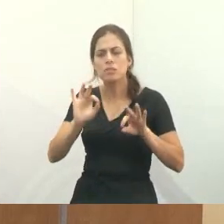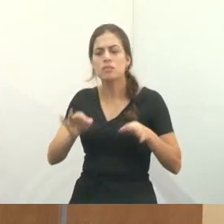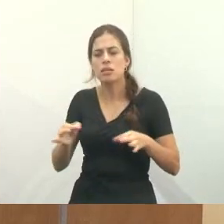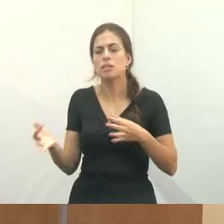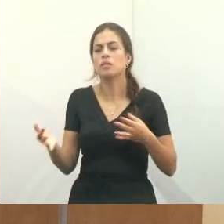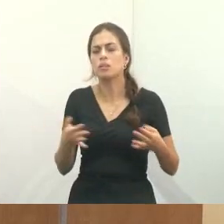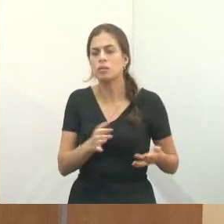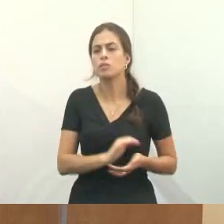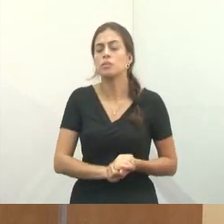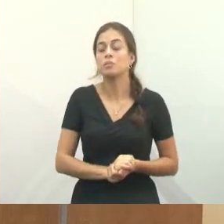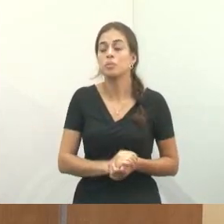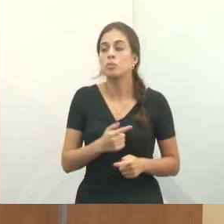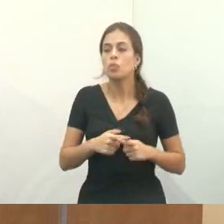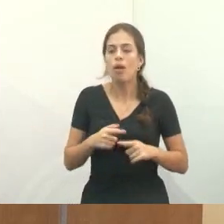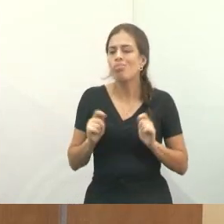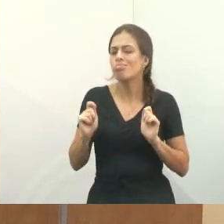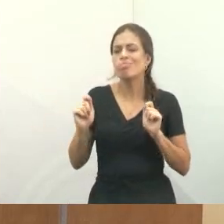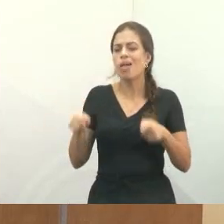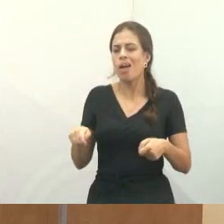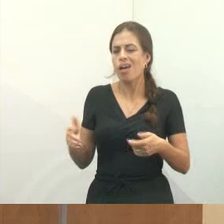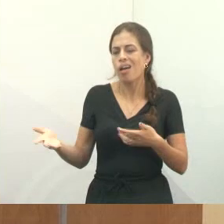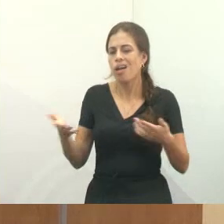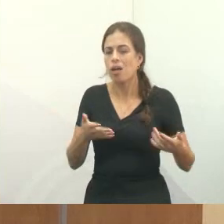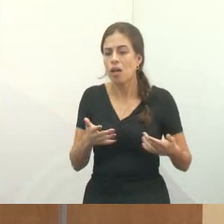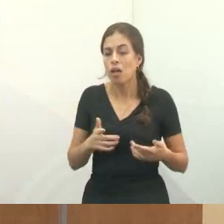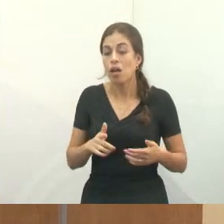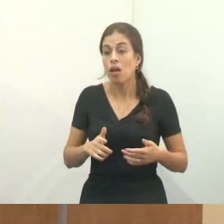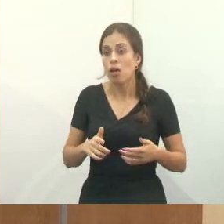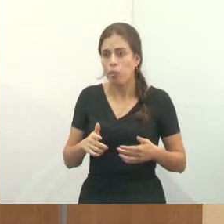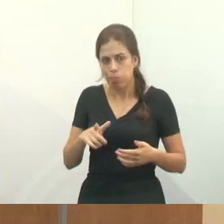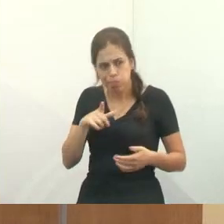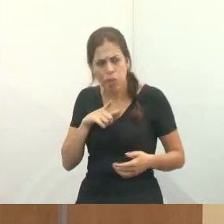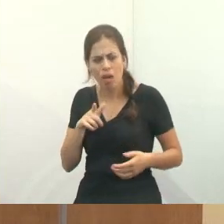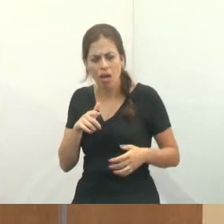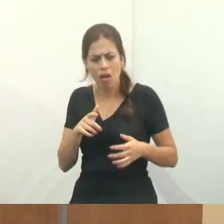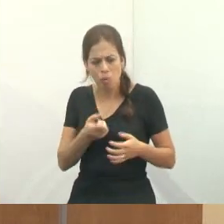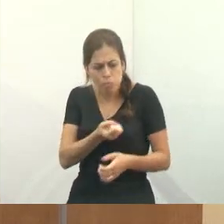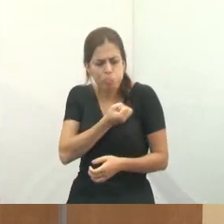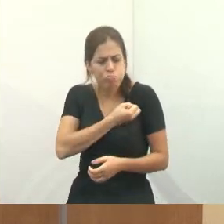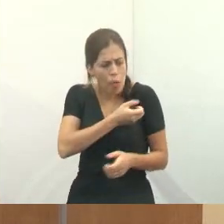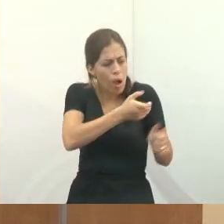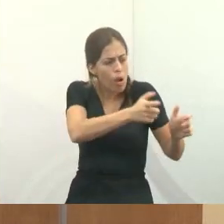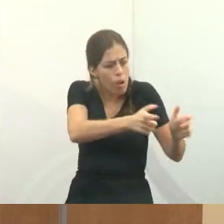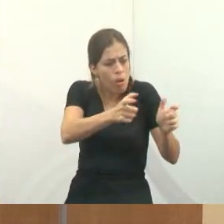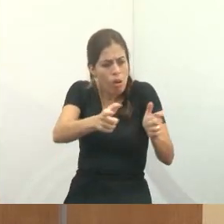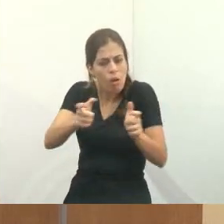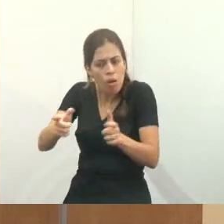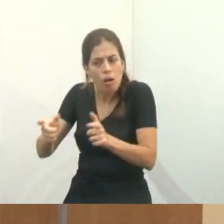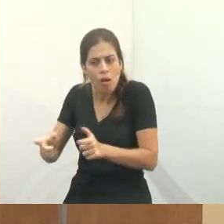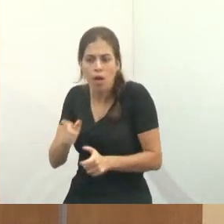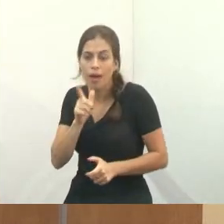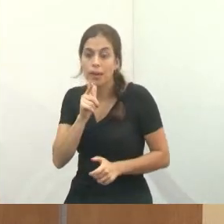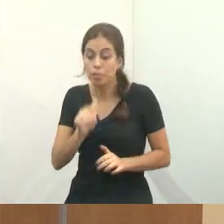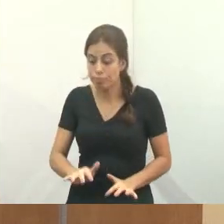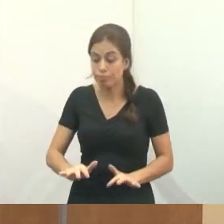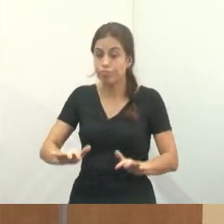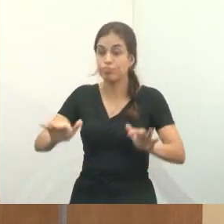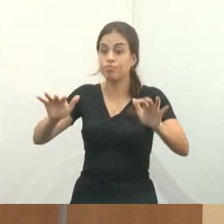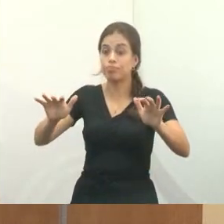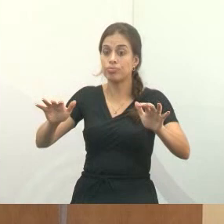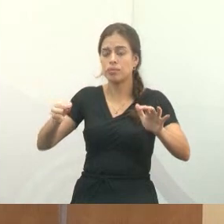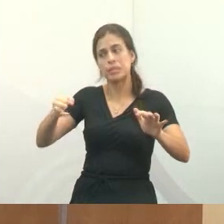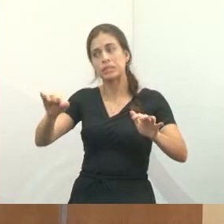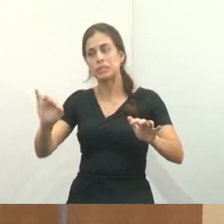possível a gente saber que aumentou o número de local na cidade com alangamento. Se